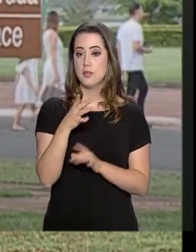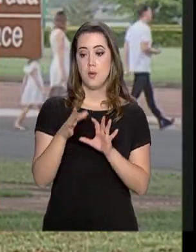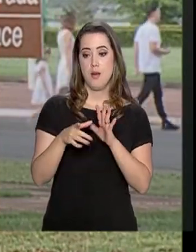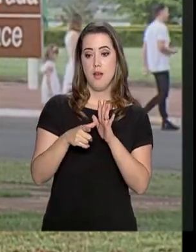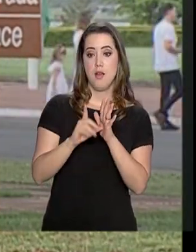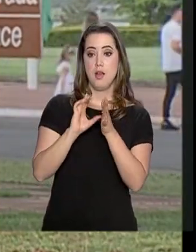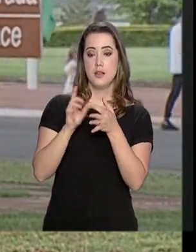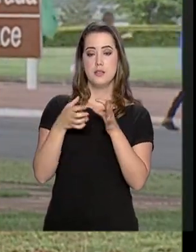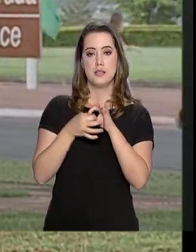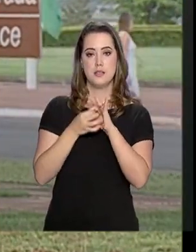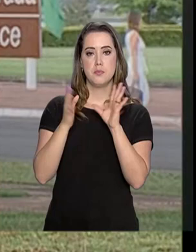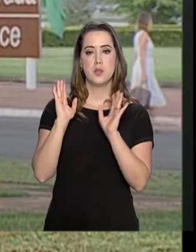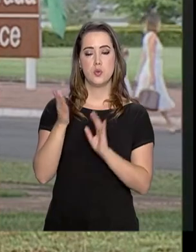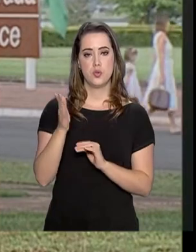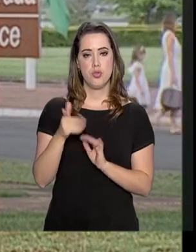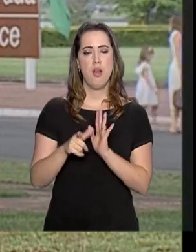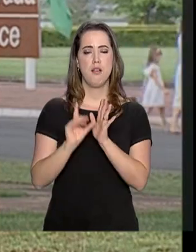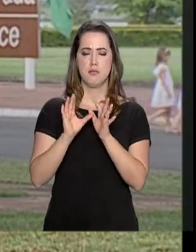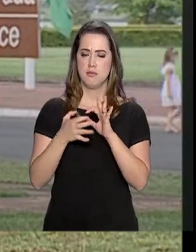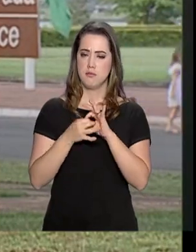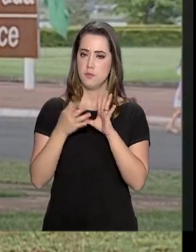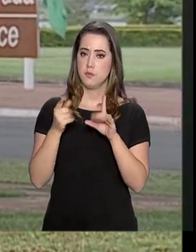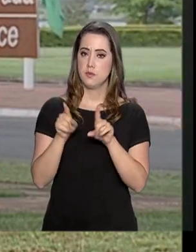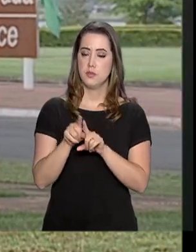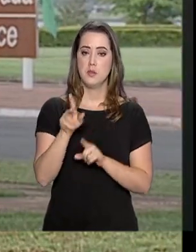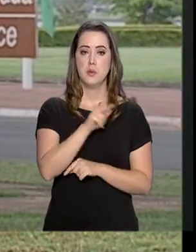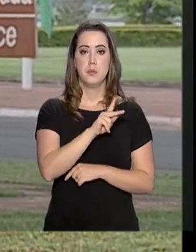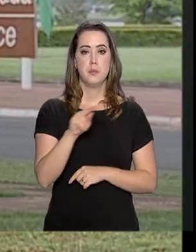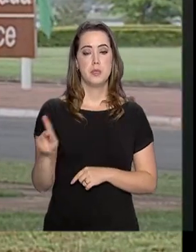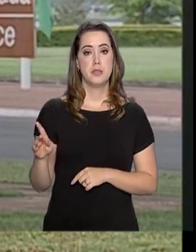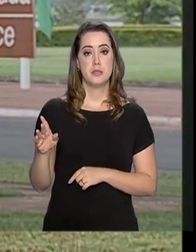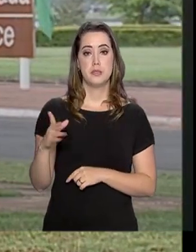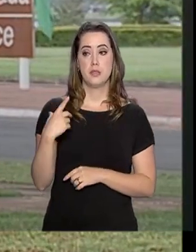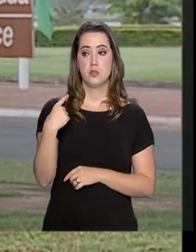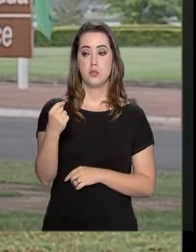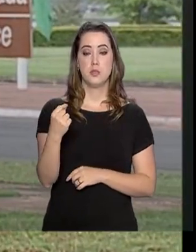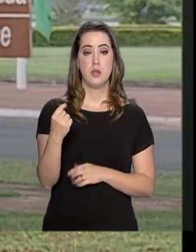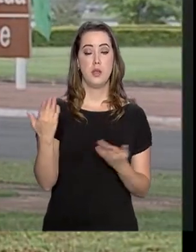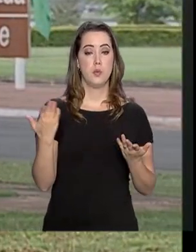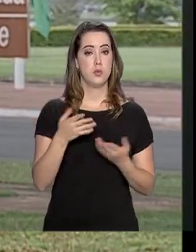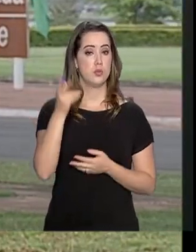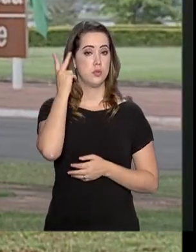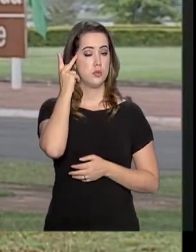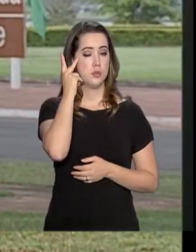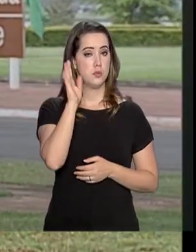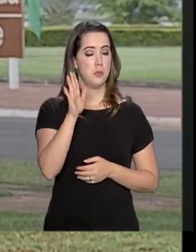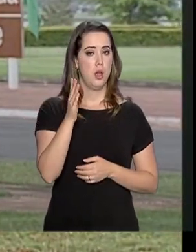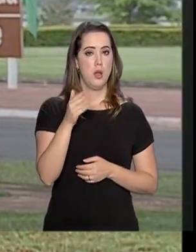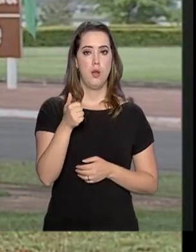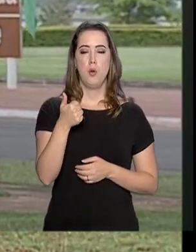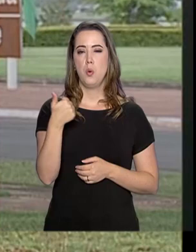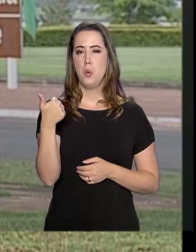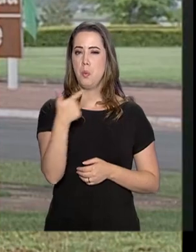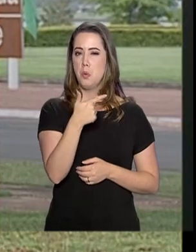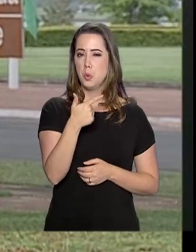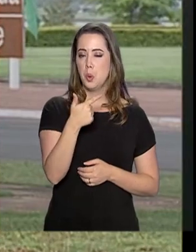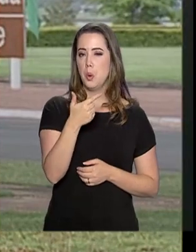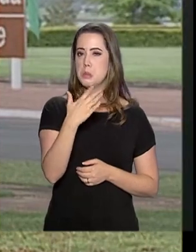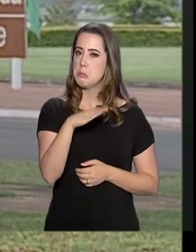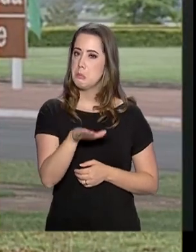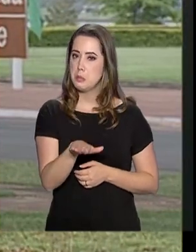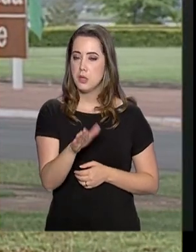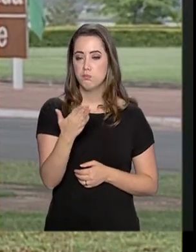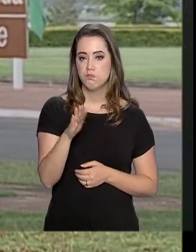liberação foi um pouco antecipada. O presidente saiu de São Paulo hoje por volta de meio dia e meia, chegou à